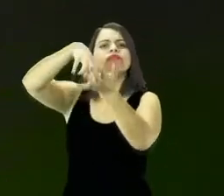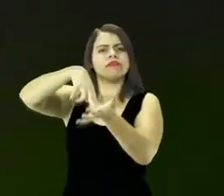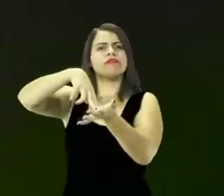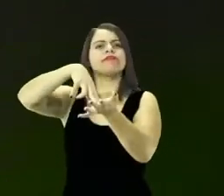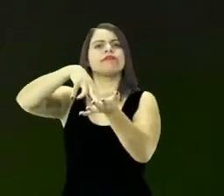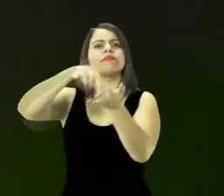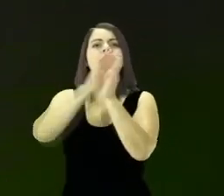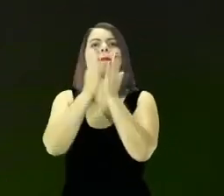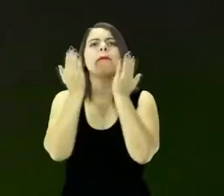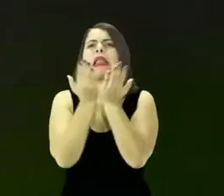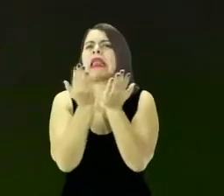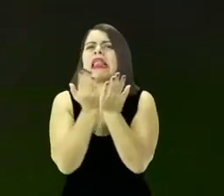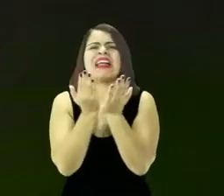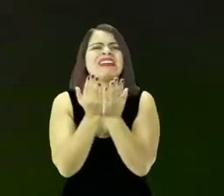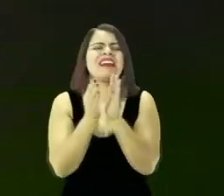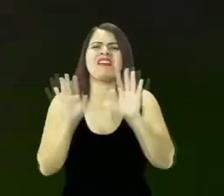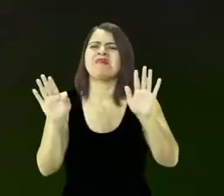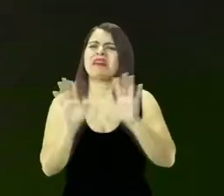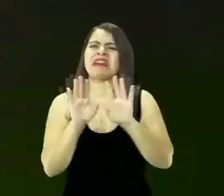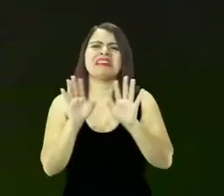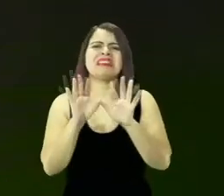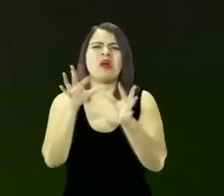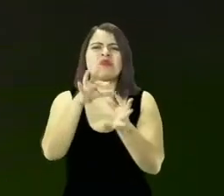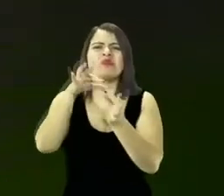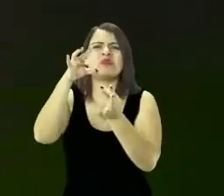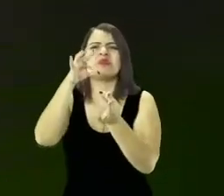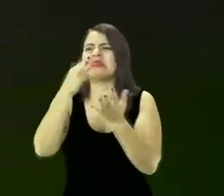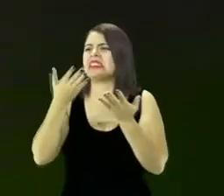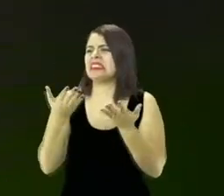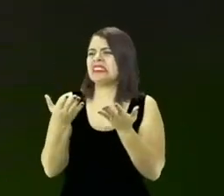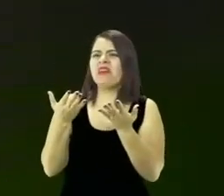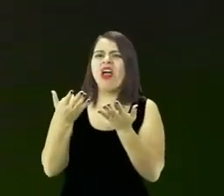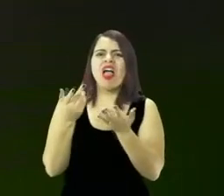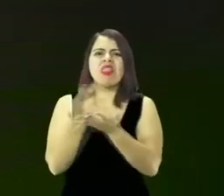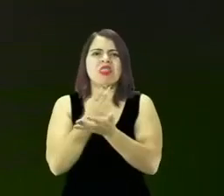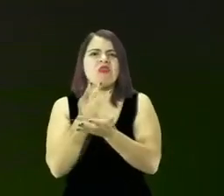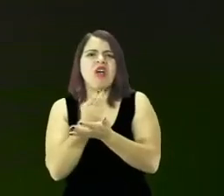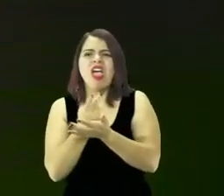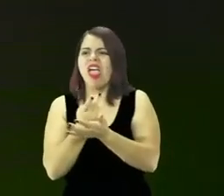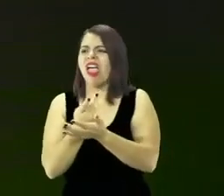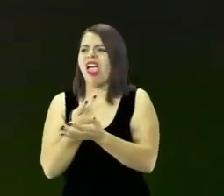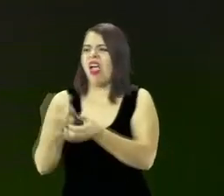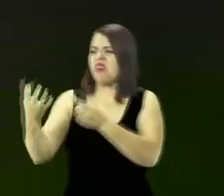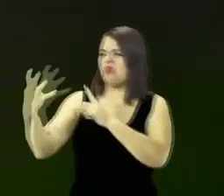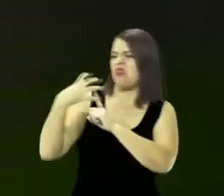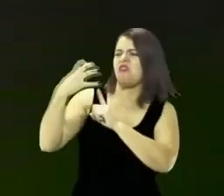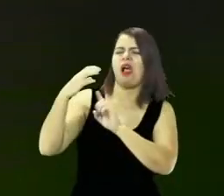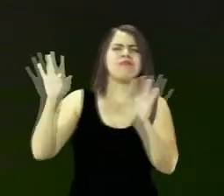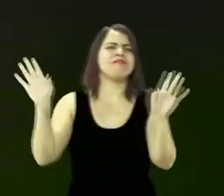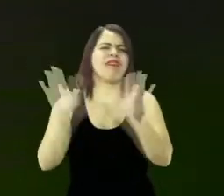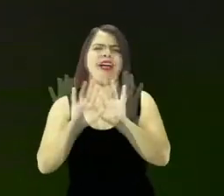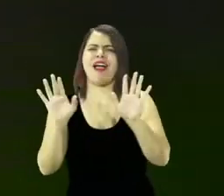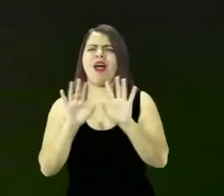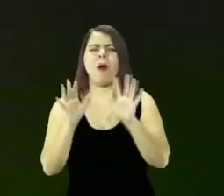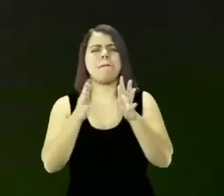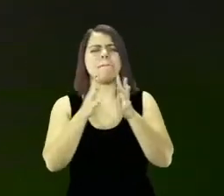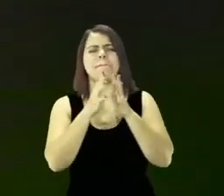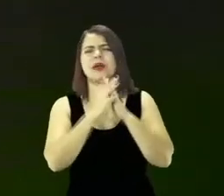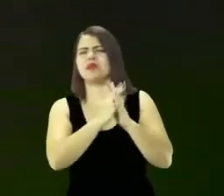que a gente não permita este espírito do erro levar a gente a ter tanto prejuízo na vida causar problemas